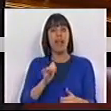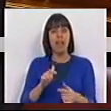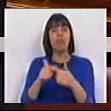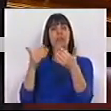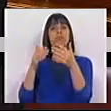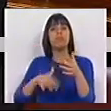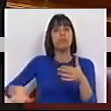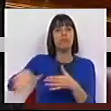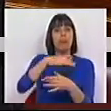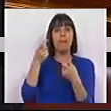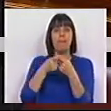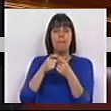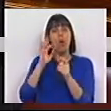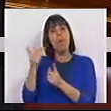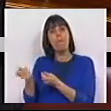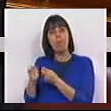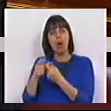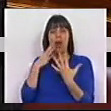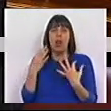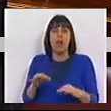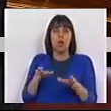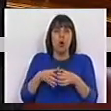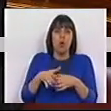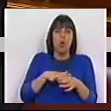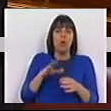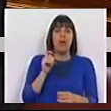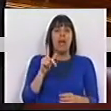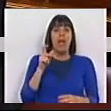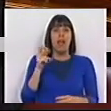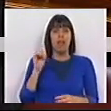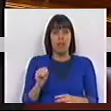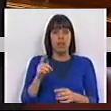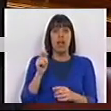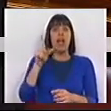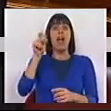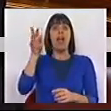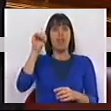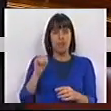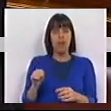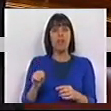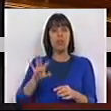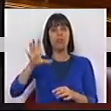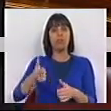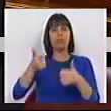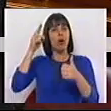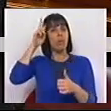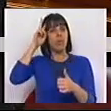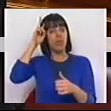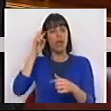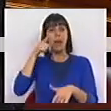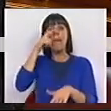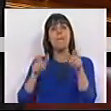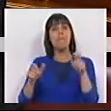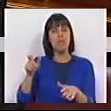limítrofos ou com proximidade natural ao Conselho de Elvas. Elvas, Distrito de Porto Alegre e as suas